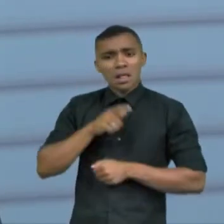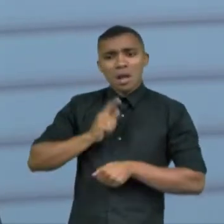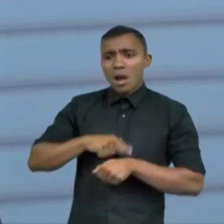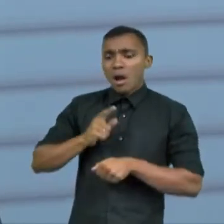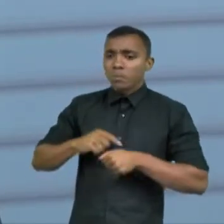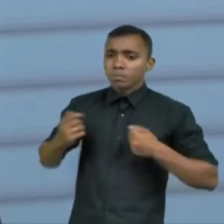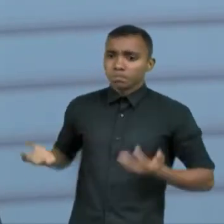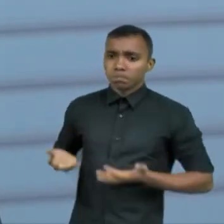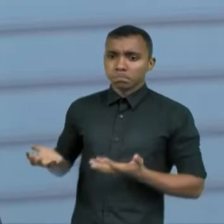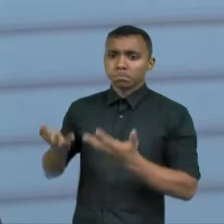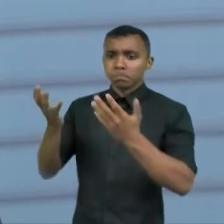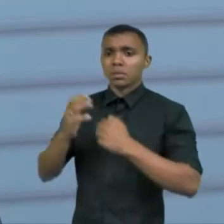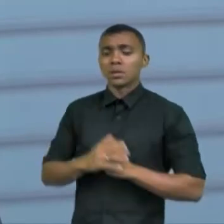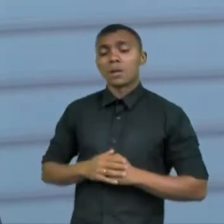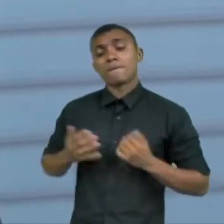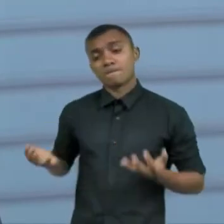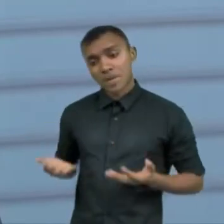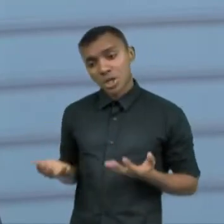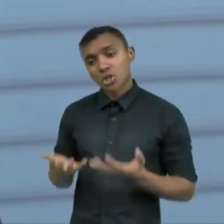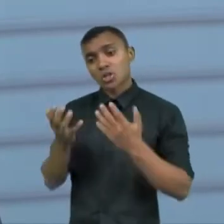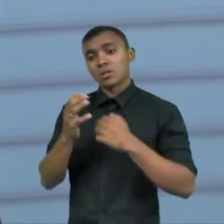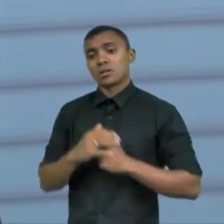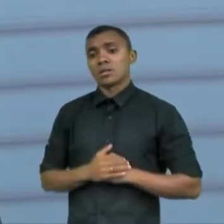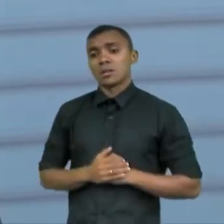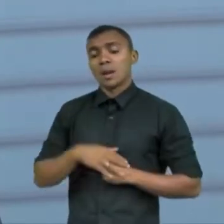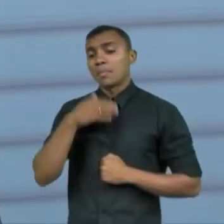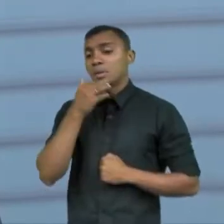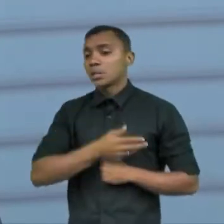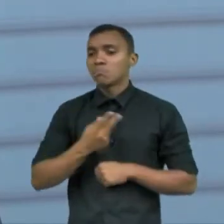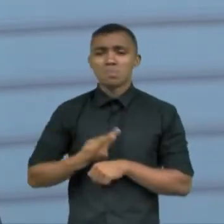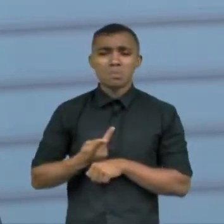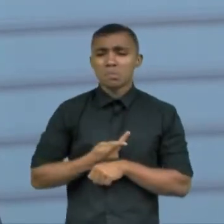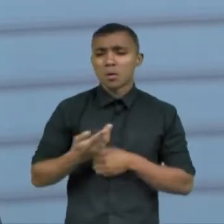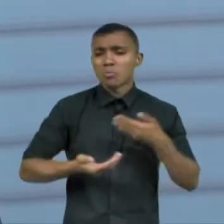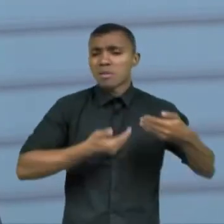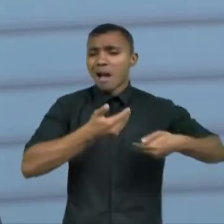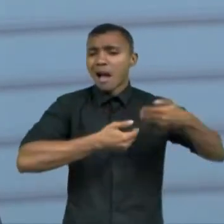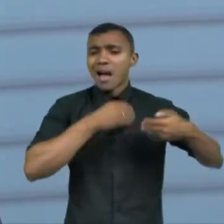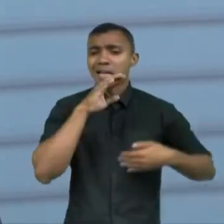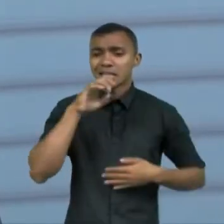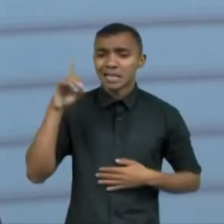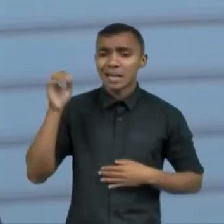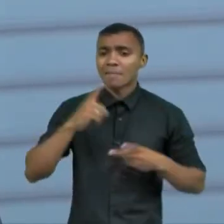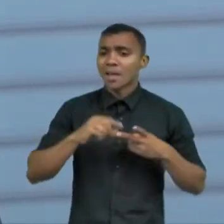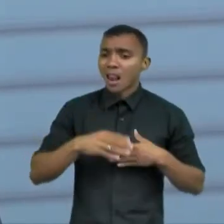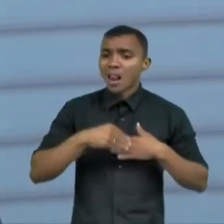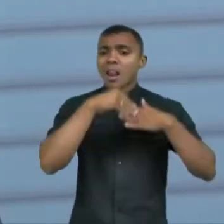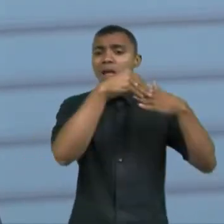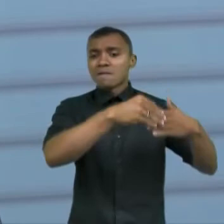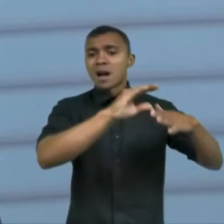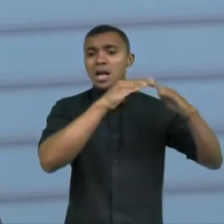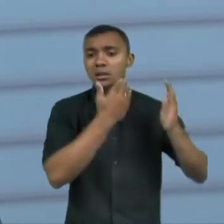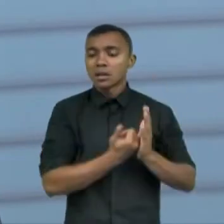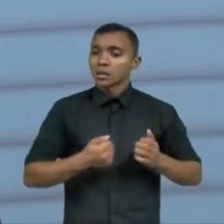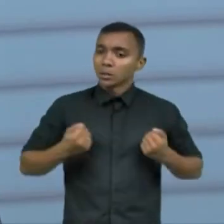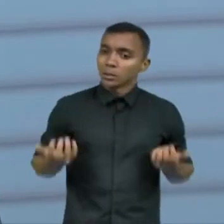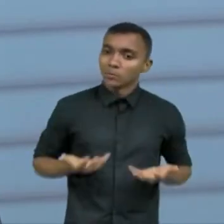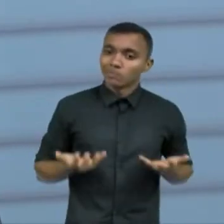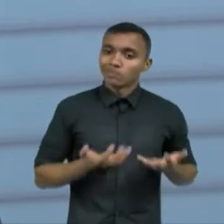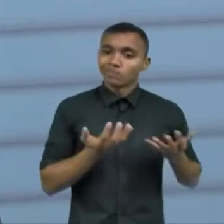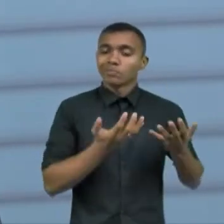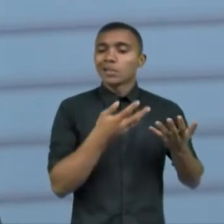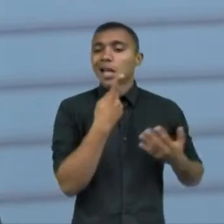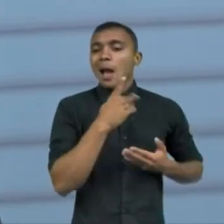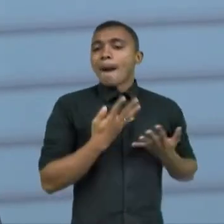filho invista busque um tratamento direcionado busque levá-lo à escola incentive as